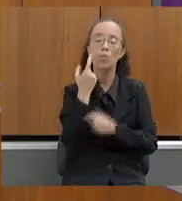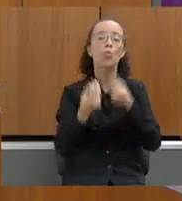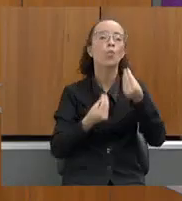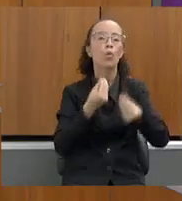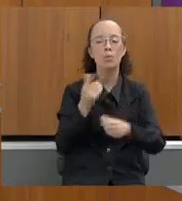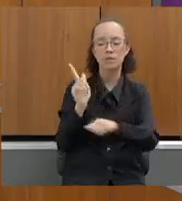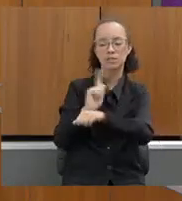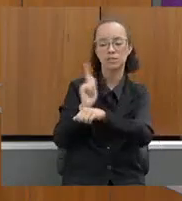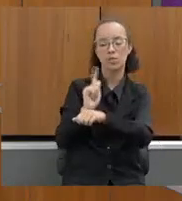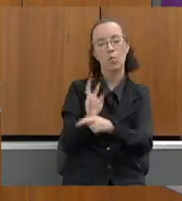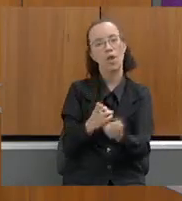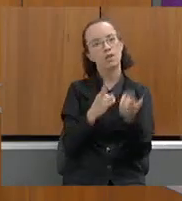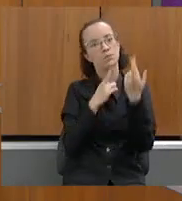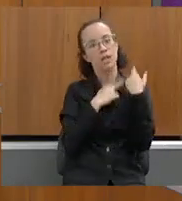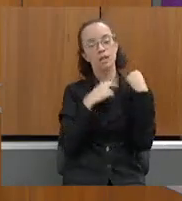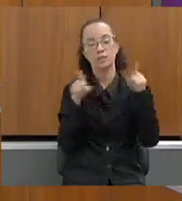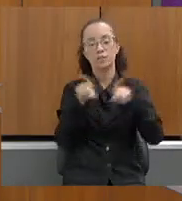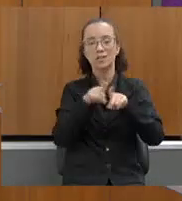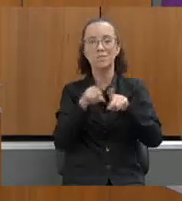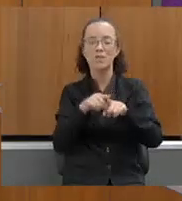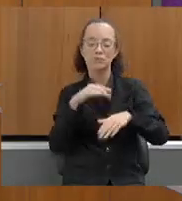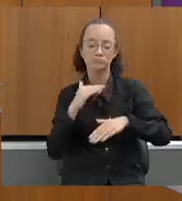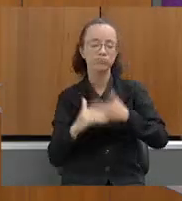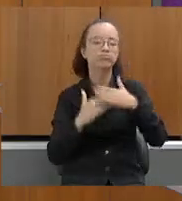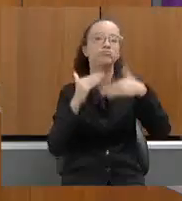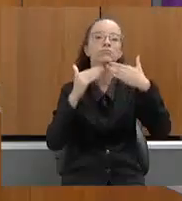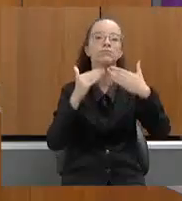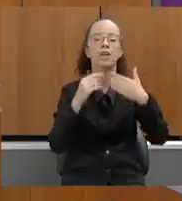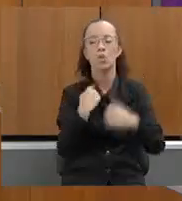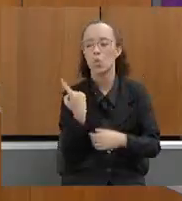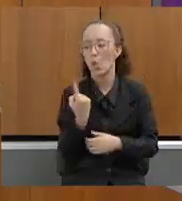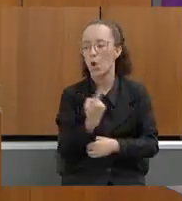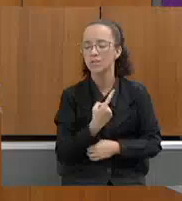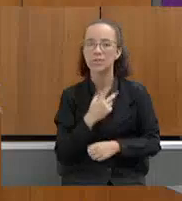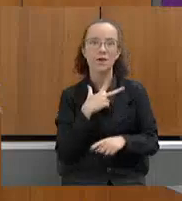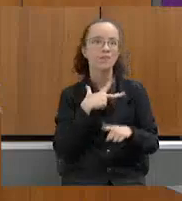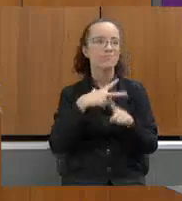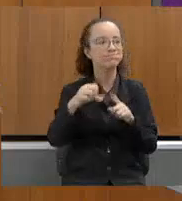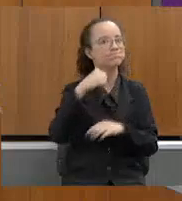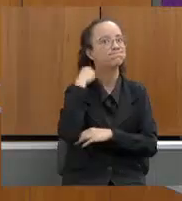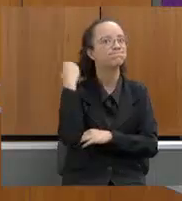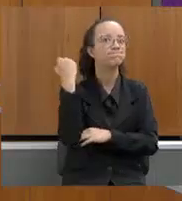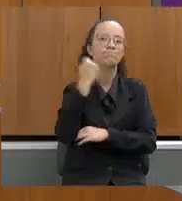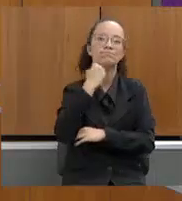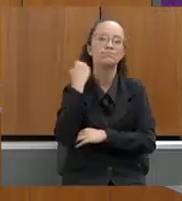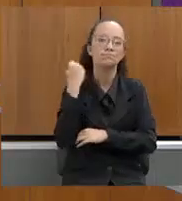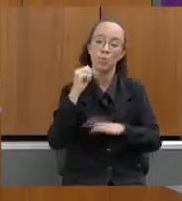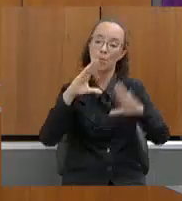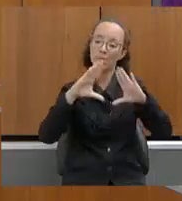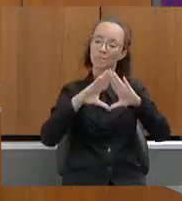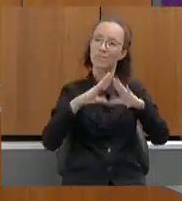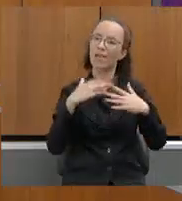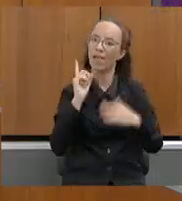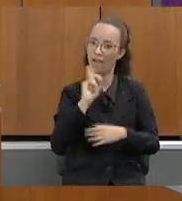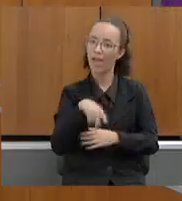gestão responsável e eficiente, é para nós uma vitória também, para nós do parlamento.